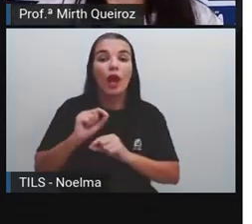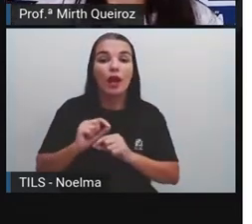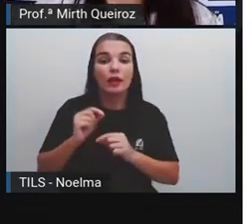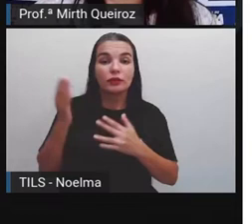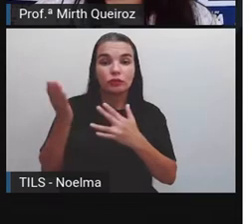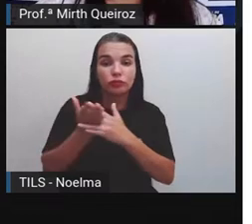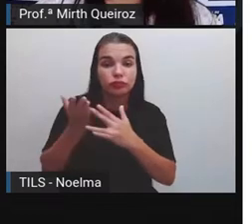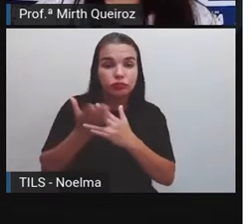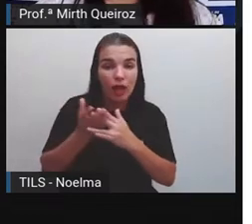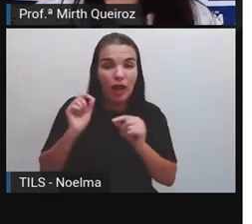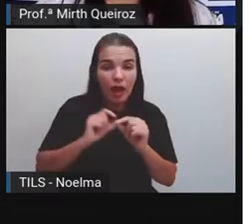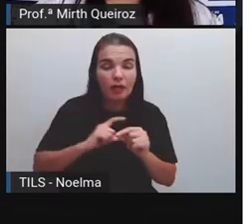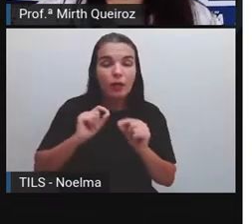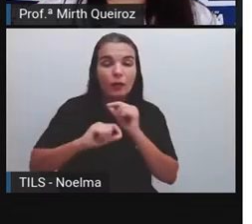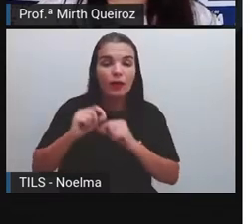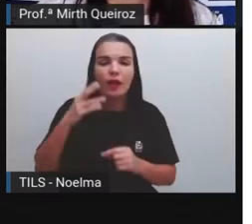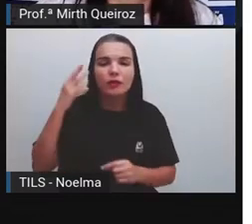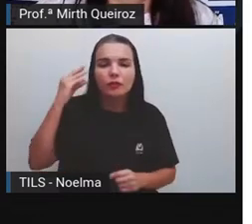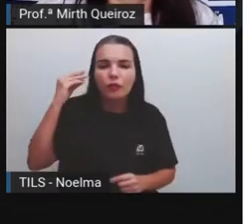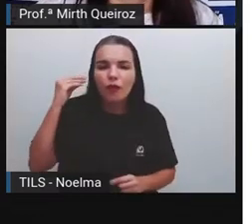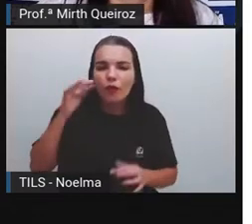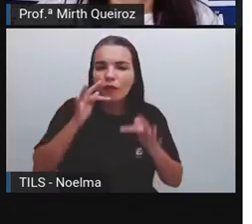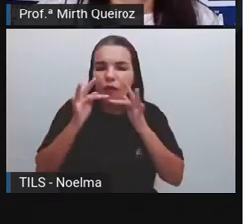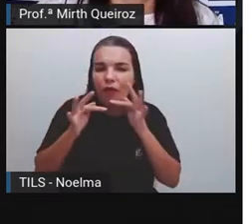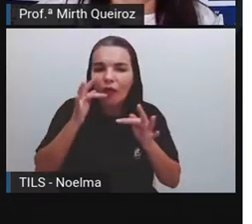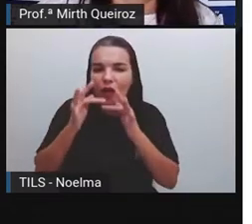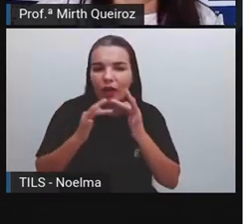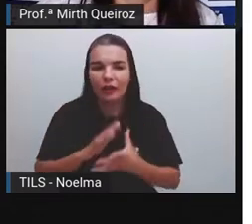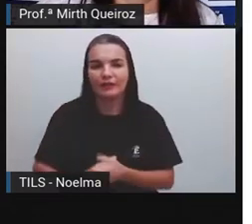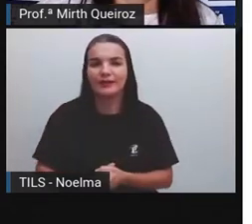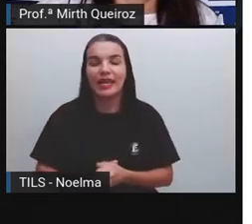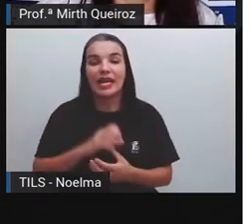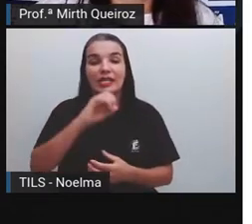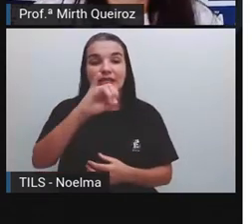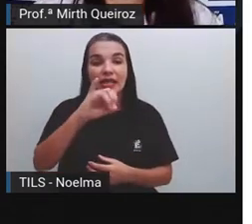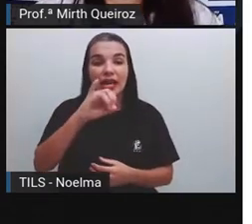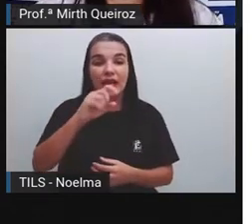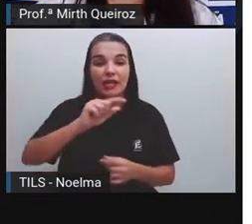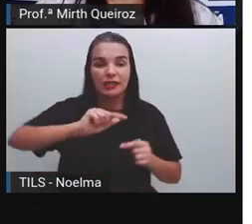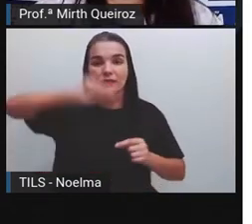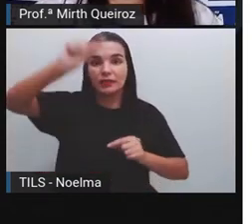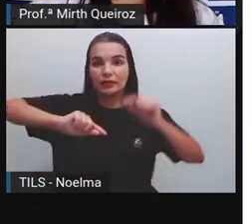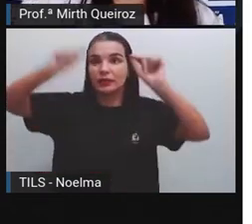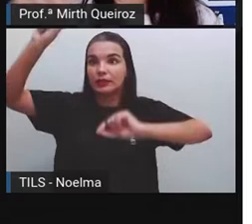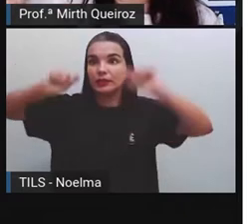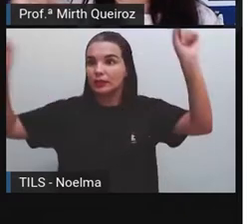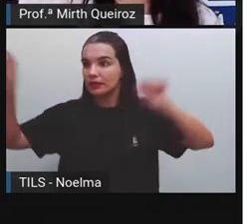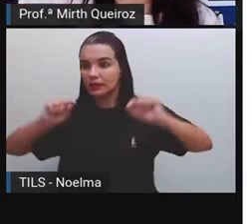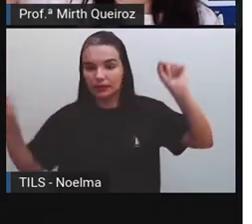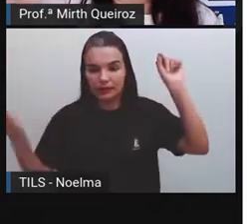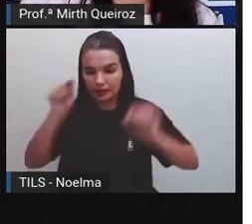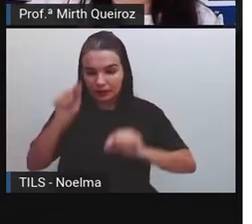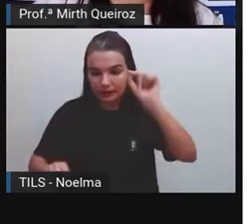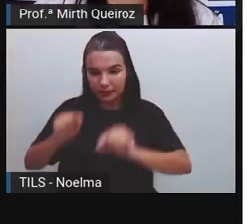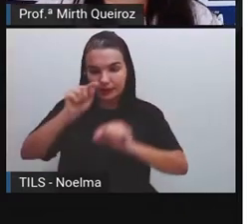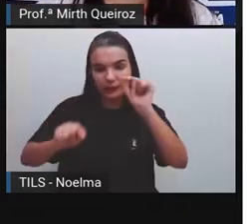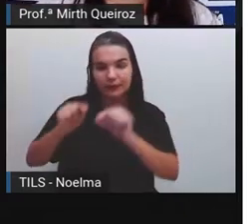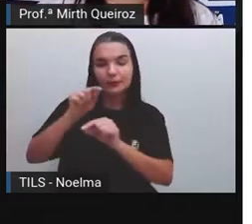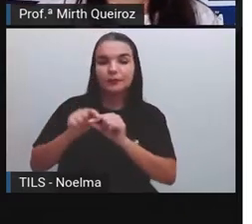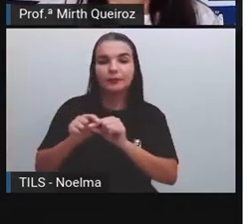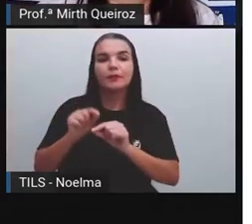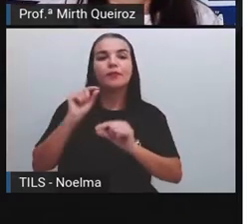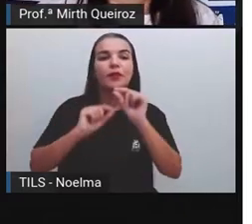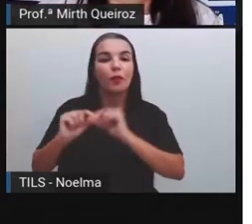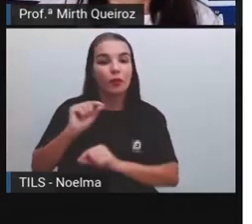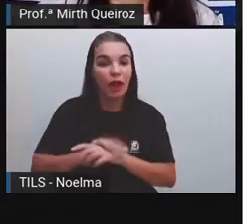sussurrada, um cochicho. Se tiver zig-zagueadas, né? Como aqueles balões pontiagudos,